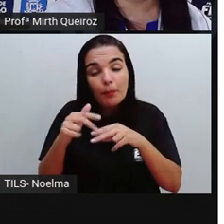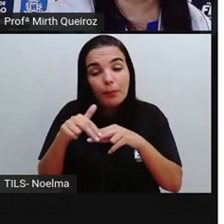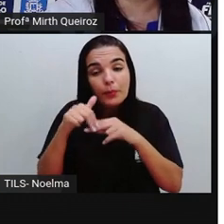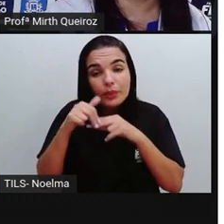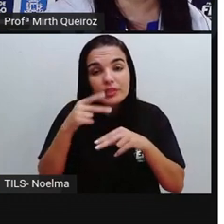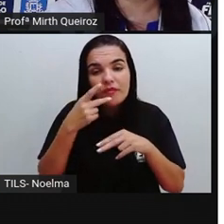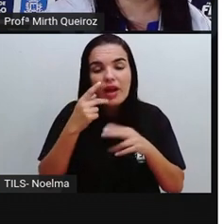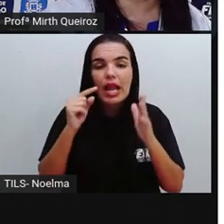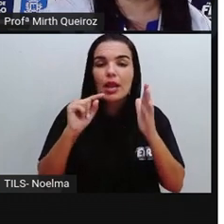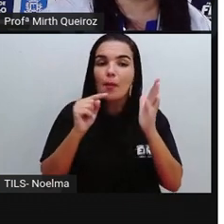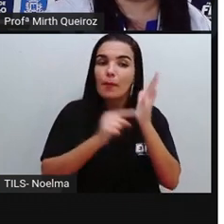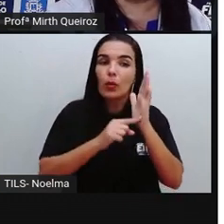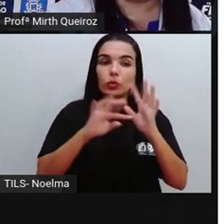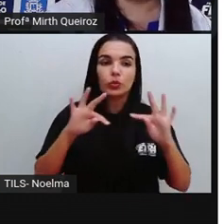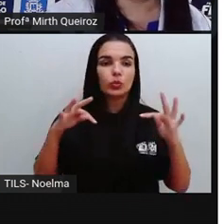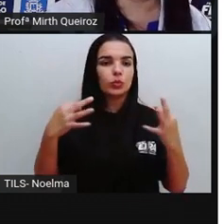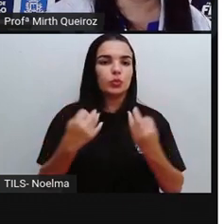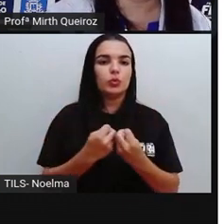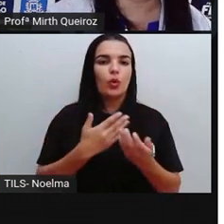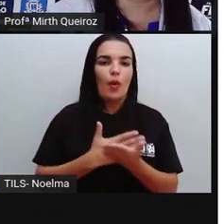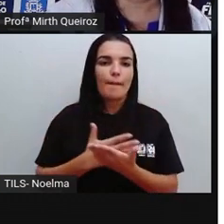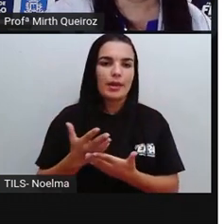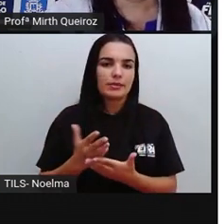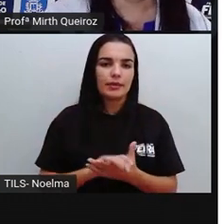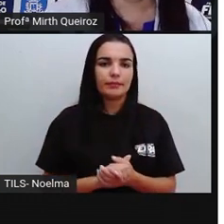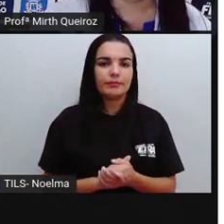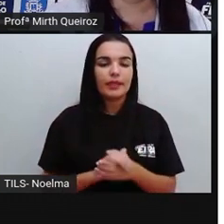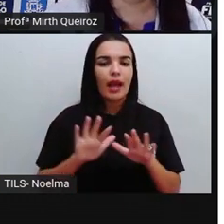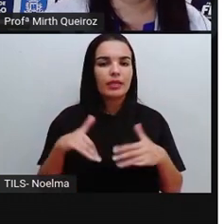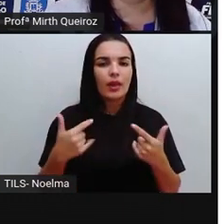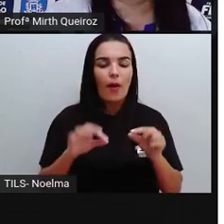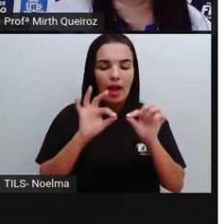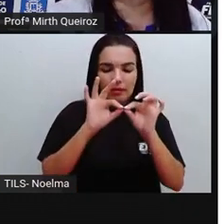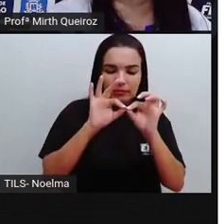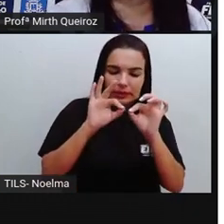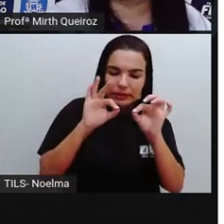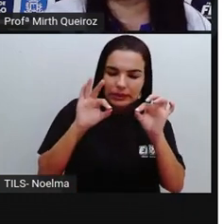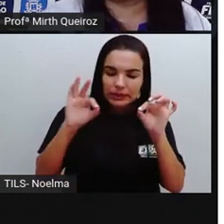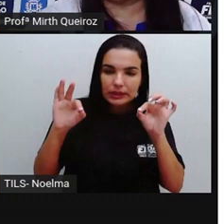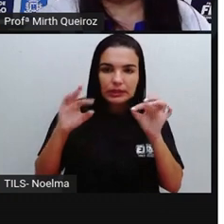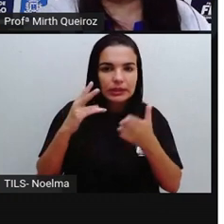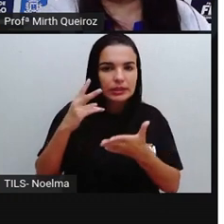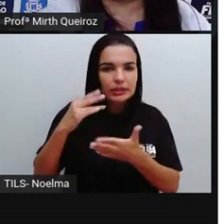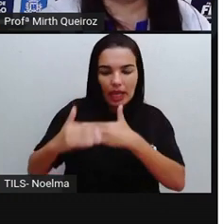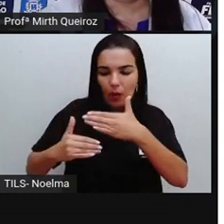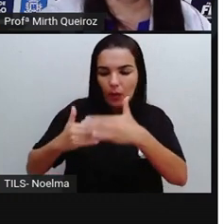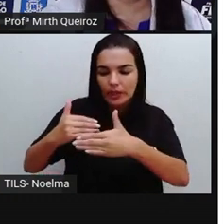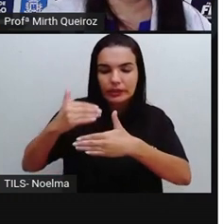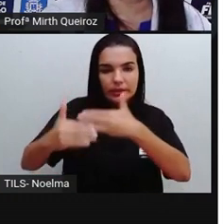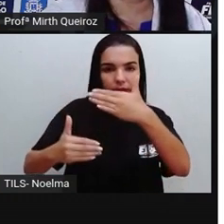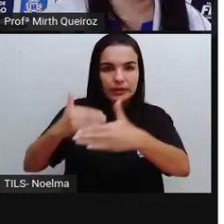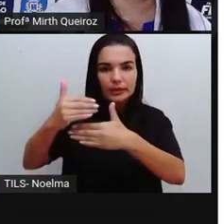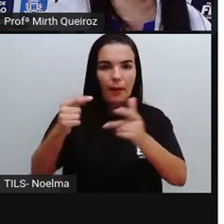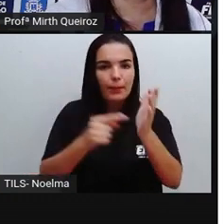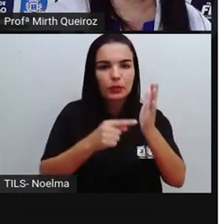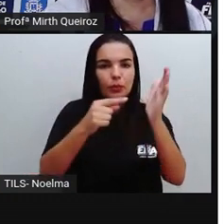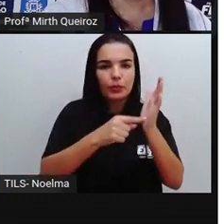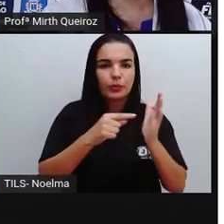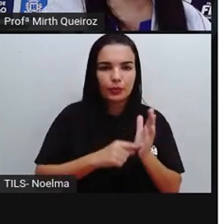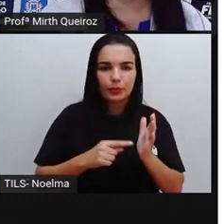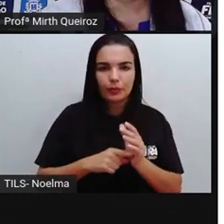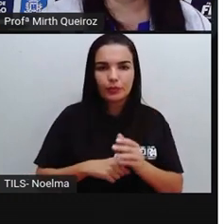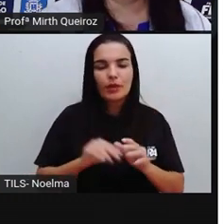Através desse pontinho, gente traça a linha. A linha, ela vai ser, então, uma sequência de pontos.